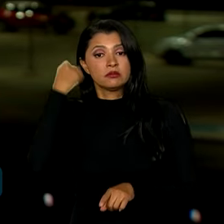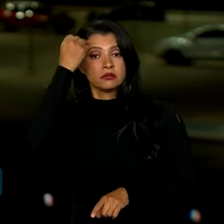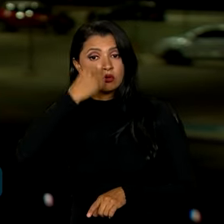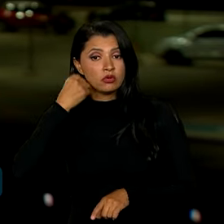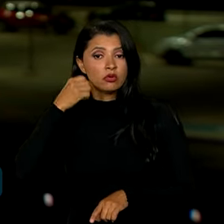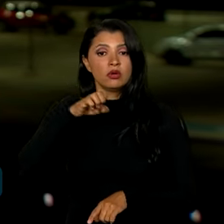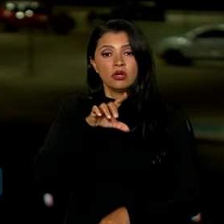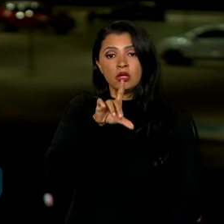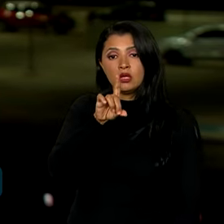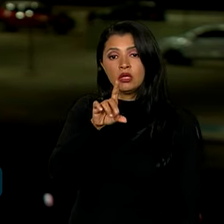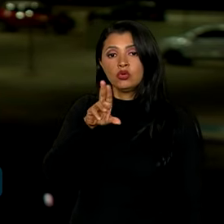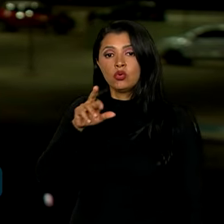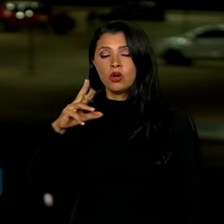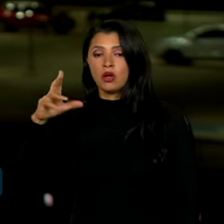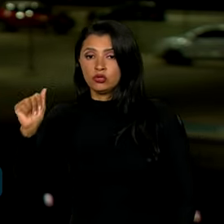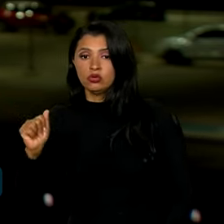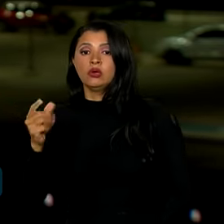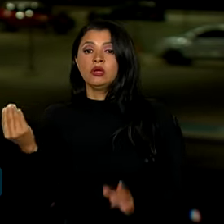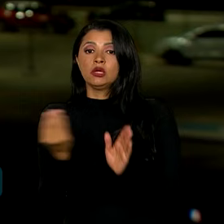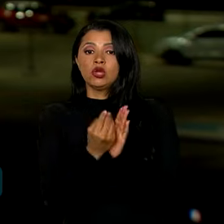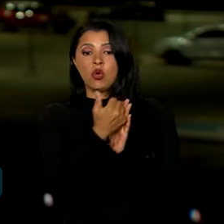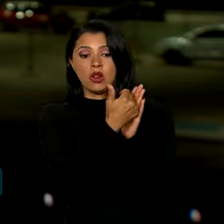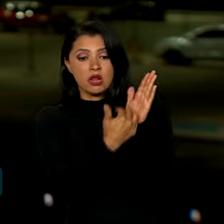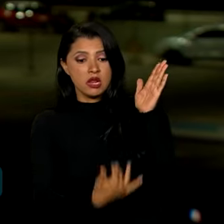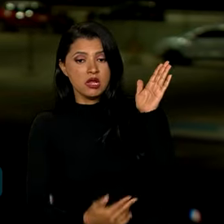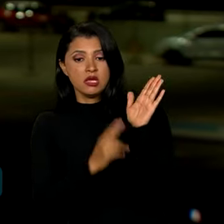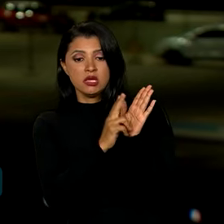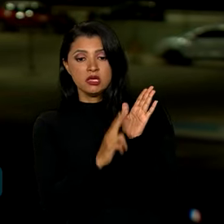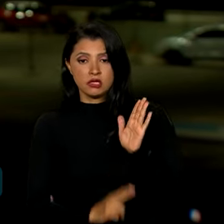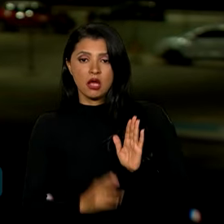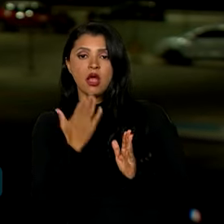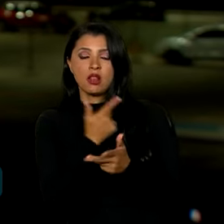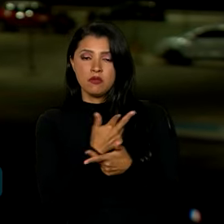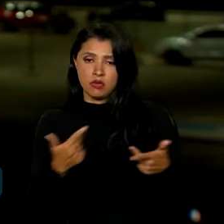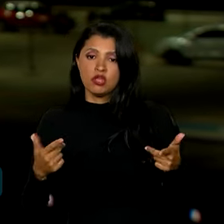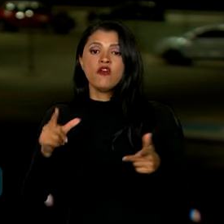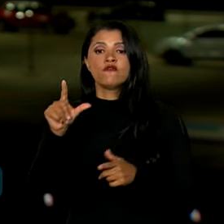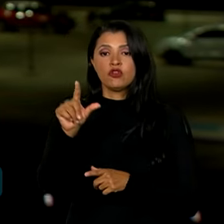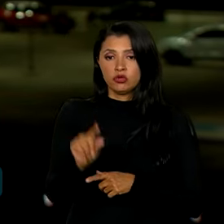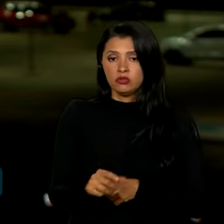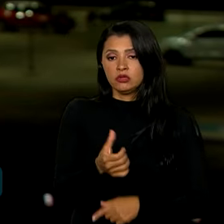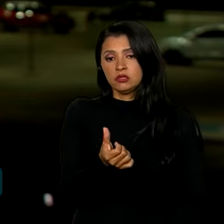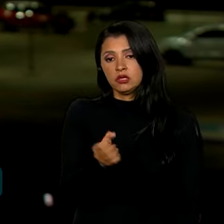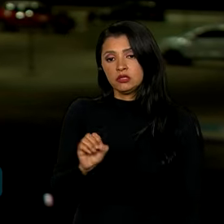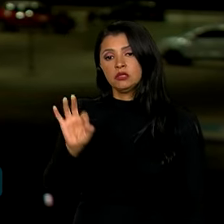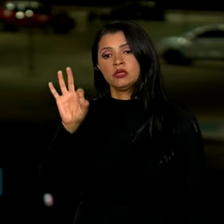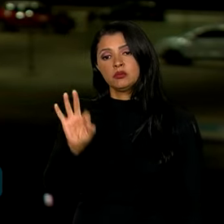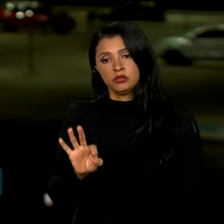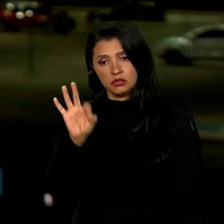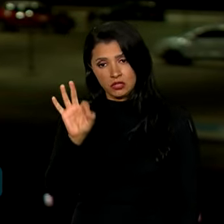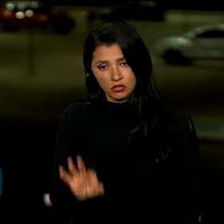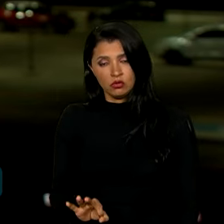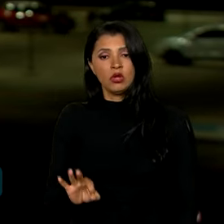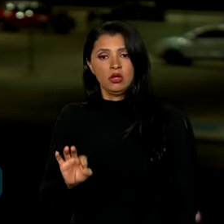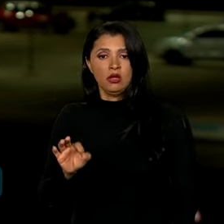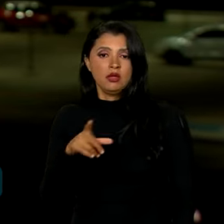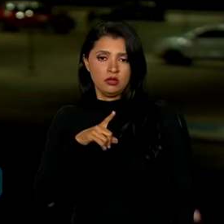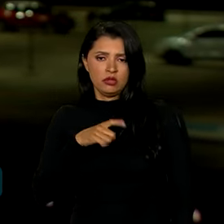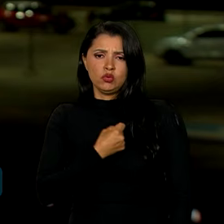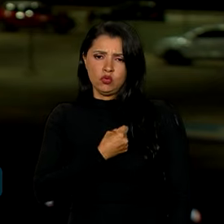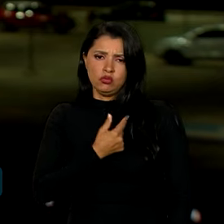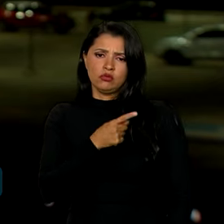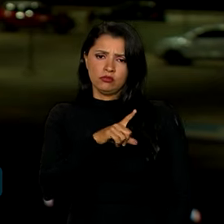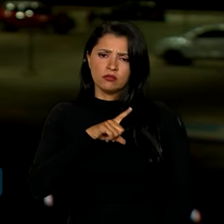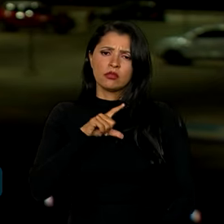lista estendida de alimentos, que terá aí uma redução de 60% da alíquota. E olha, a reforma